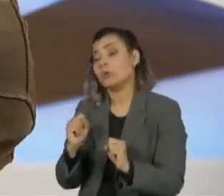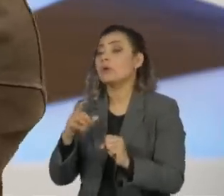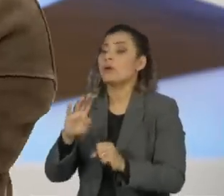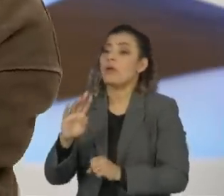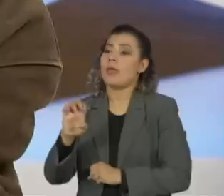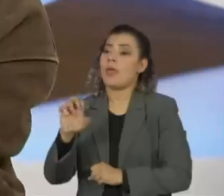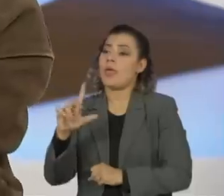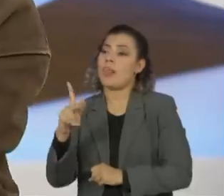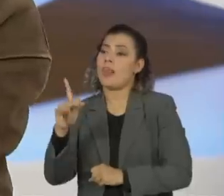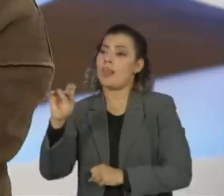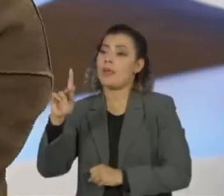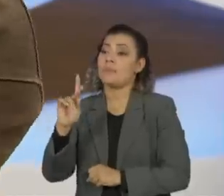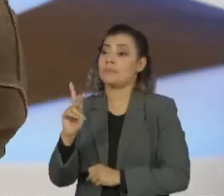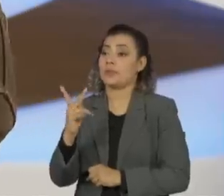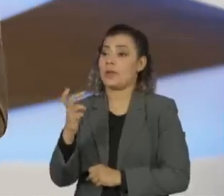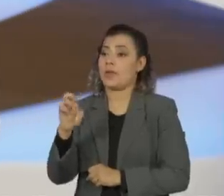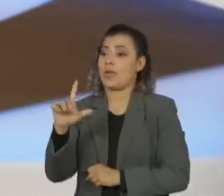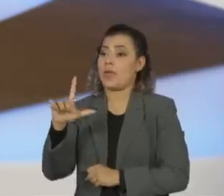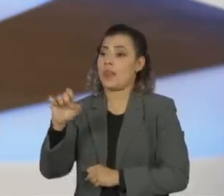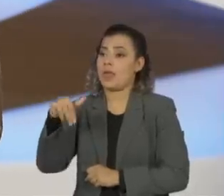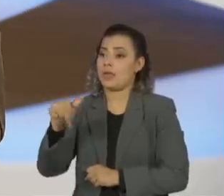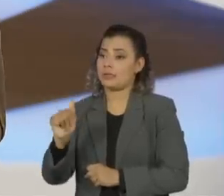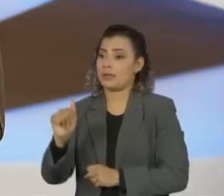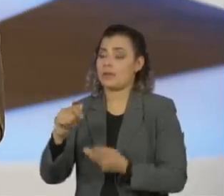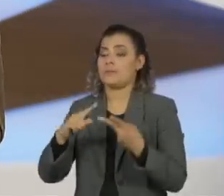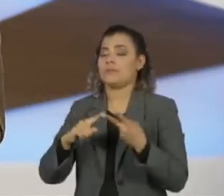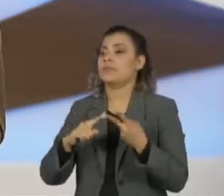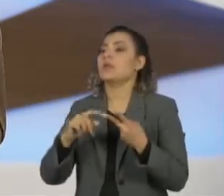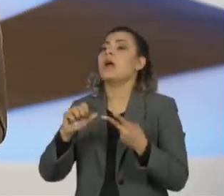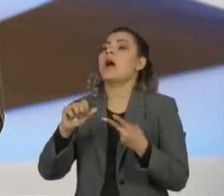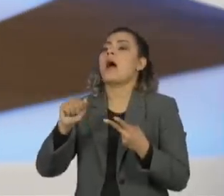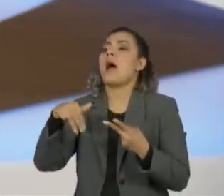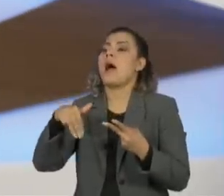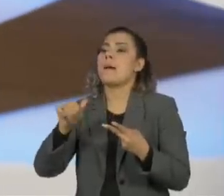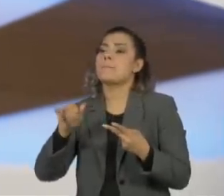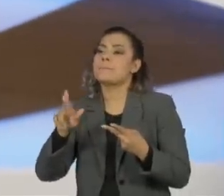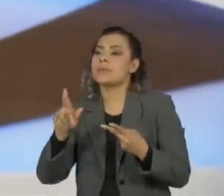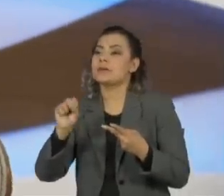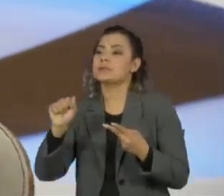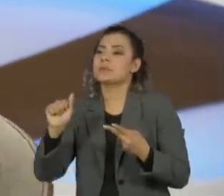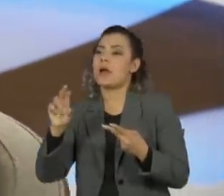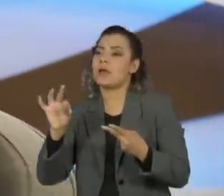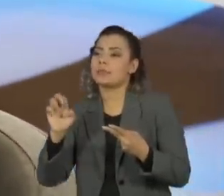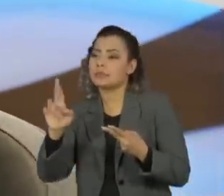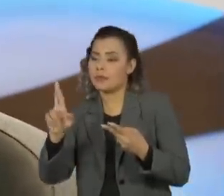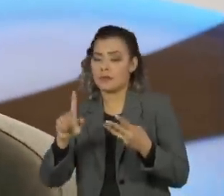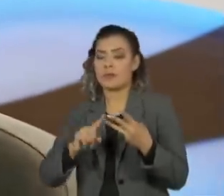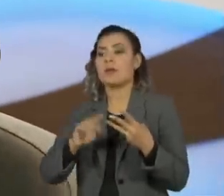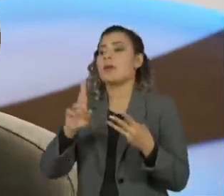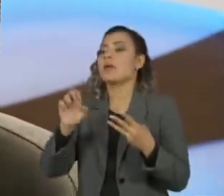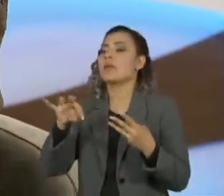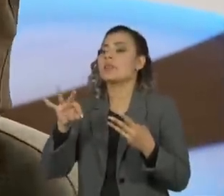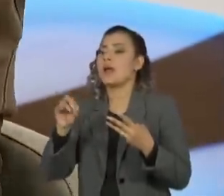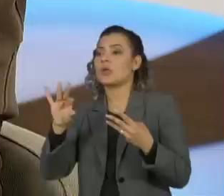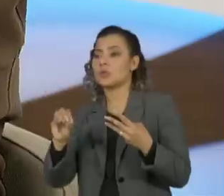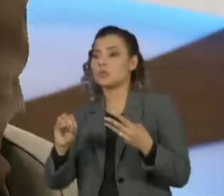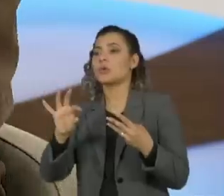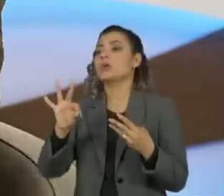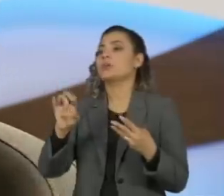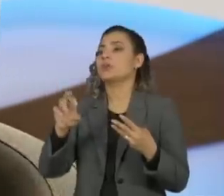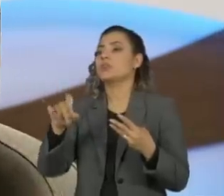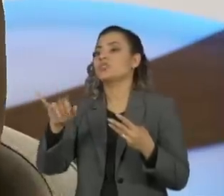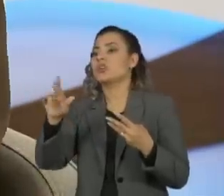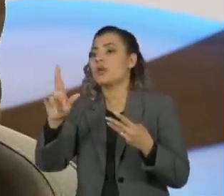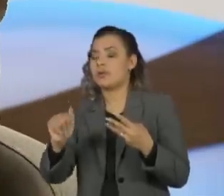Meirelles, a Miss Satter, eu gosto do Renato Teixeira, todas essas